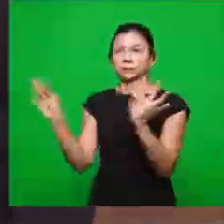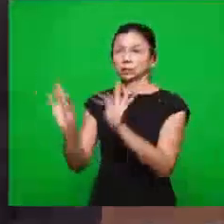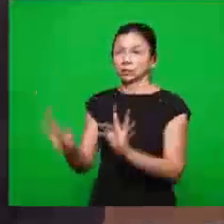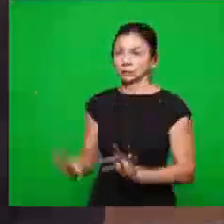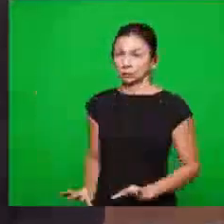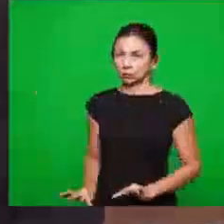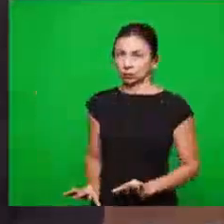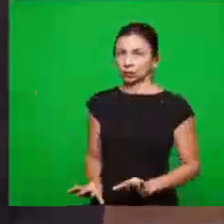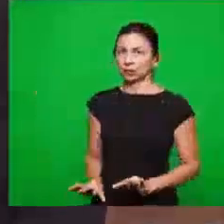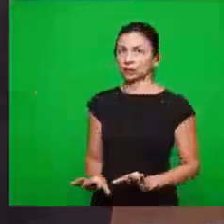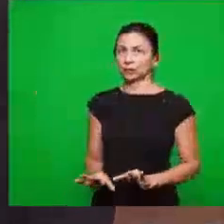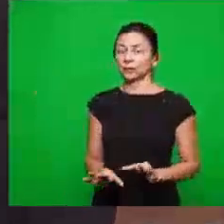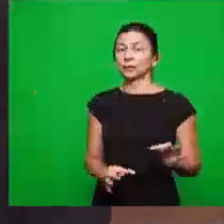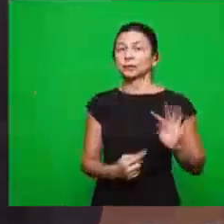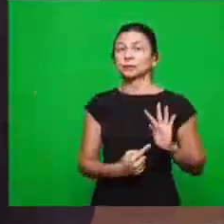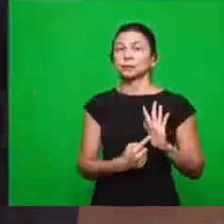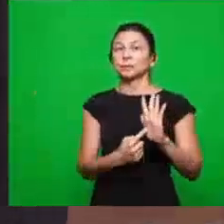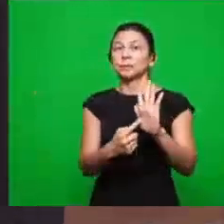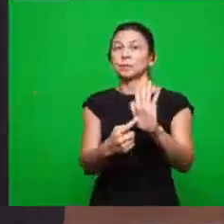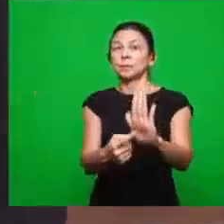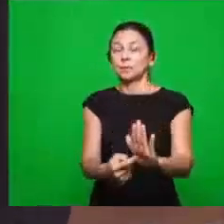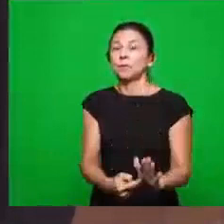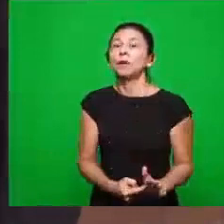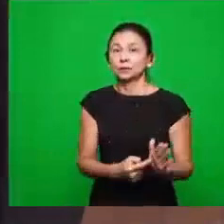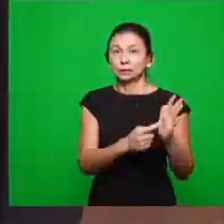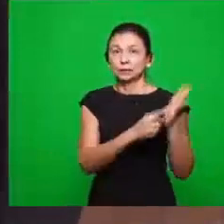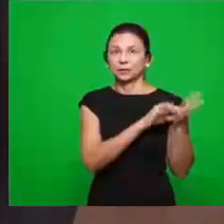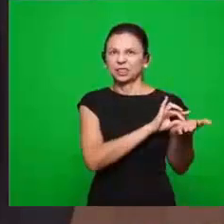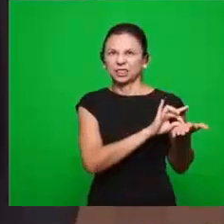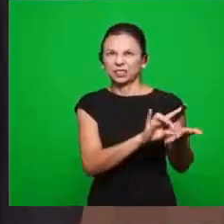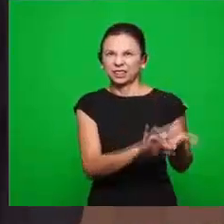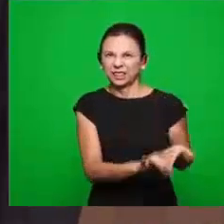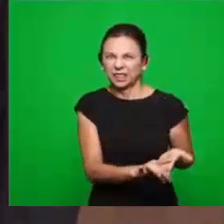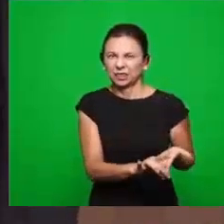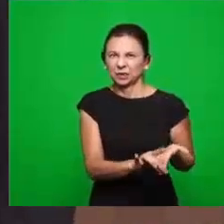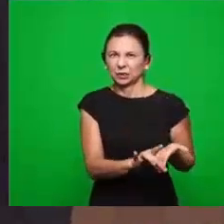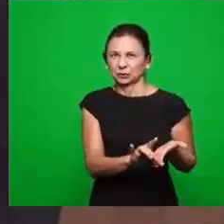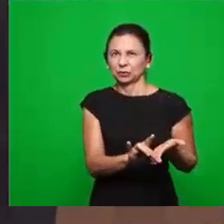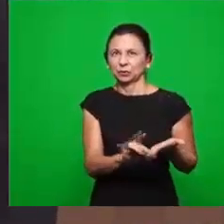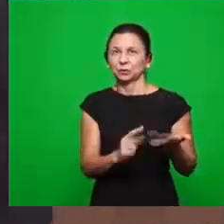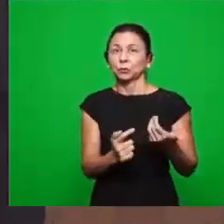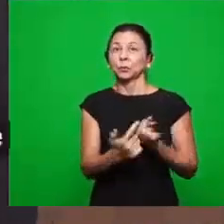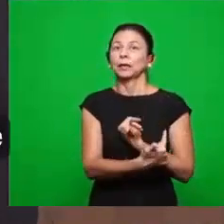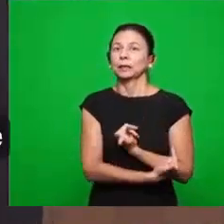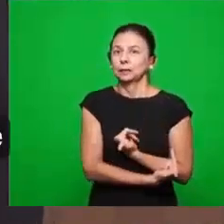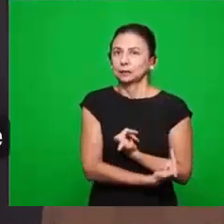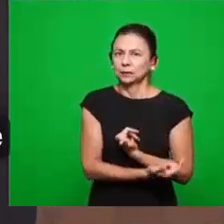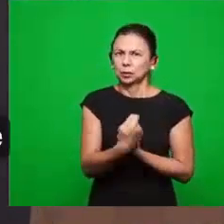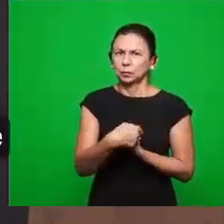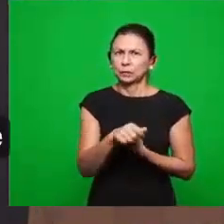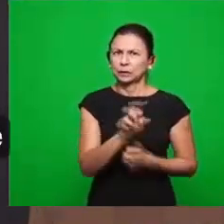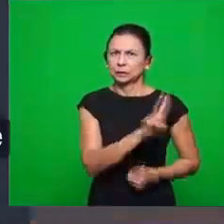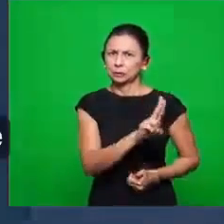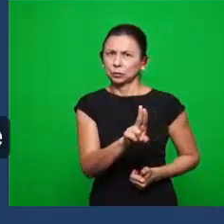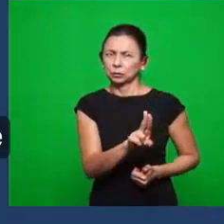referem ao mentor do mal? Cite apenas os versículos sem citar os nomes. Não tem necessidade de citar o nome do